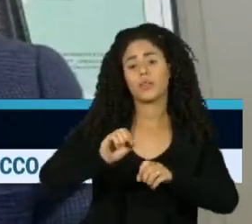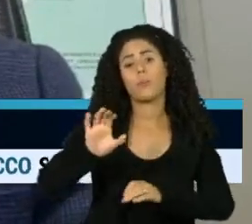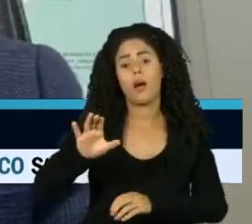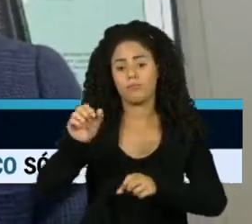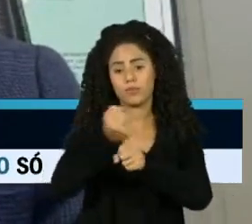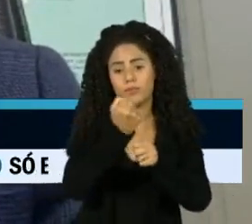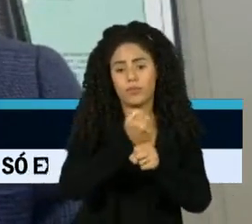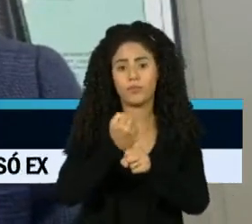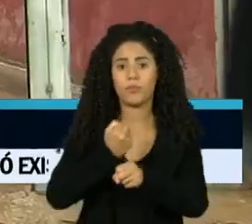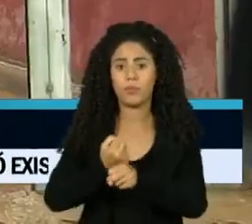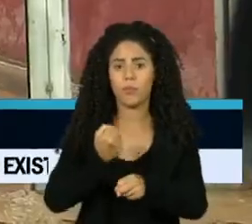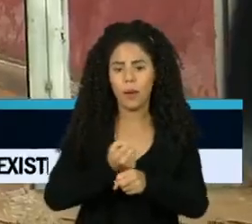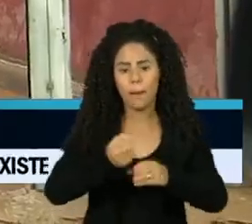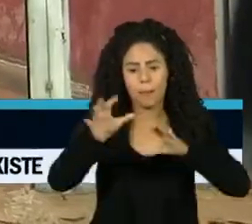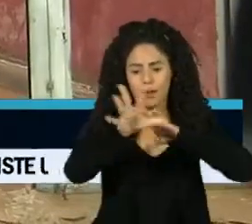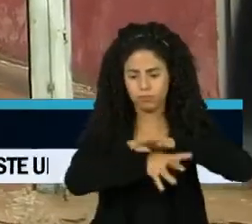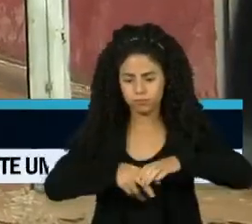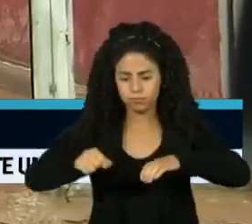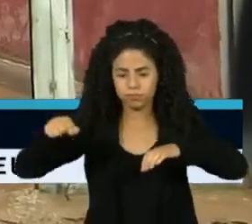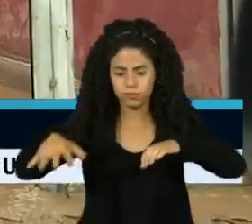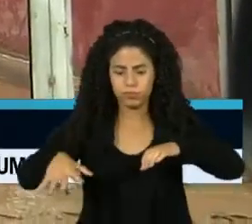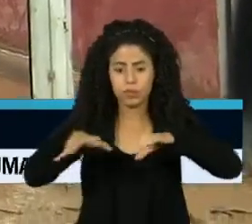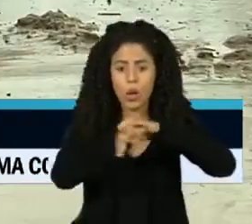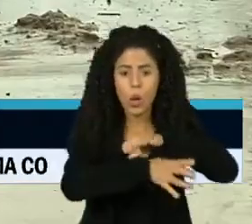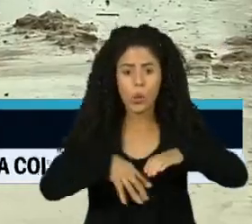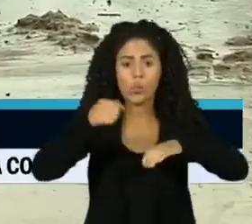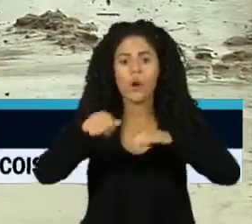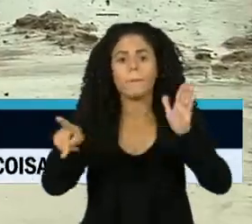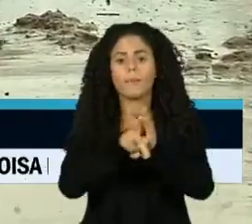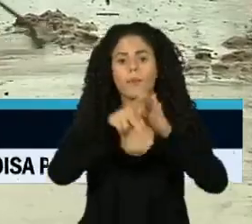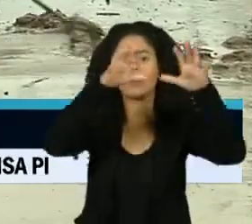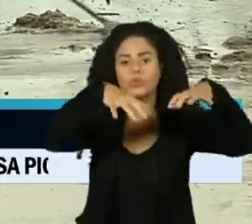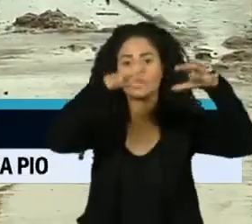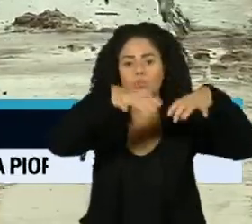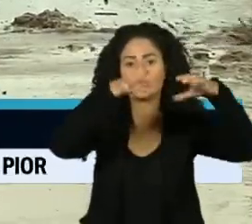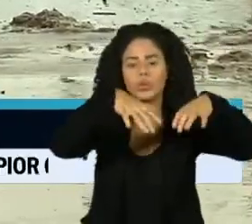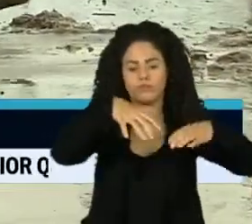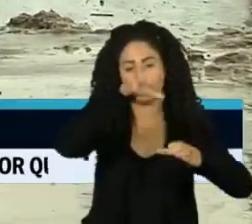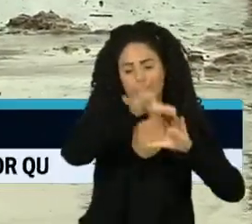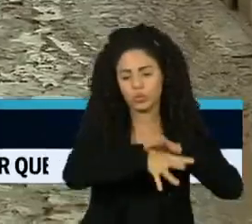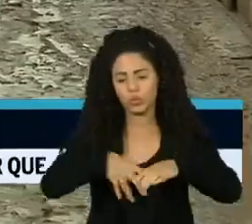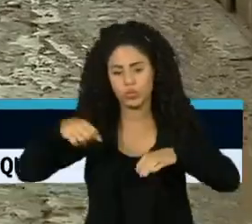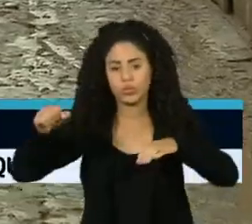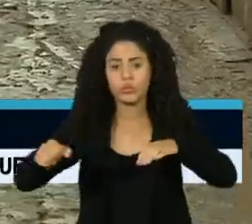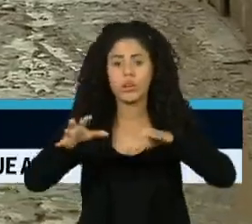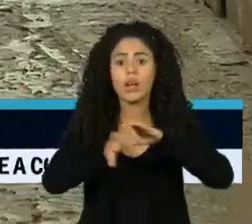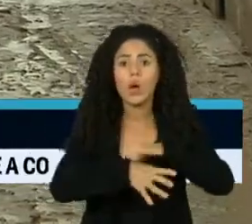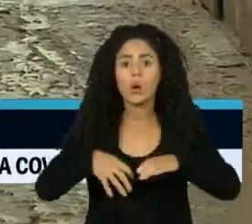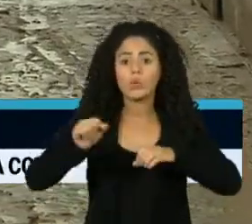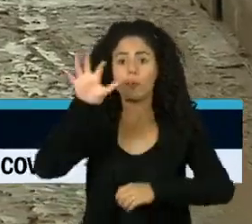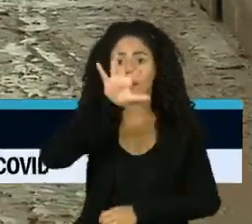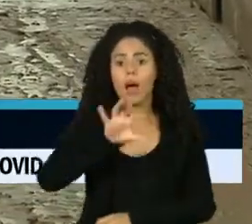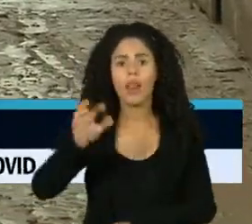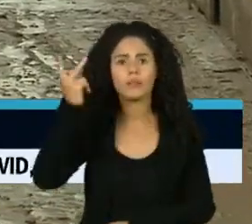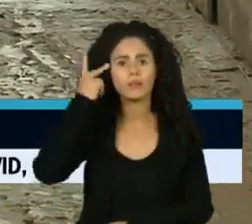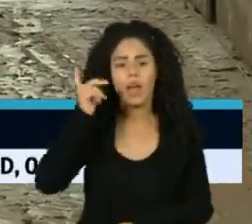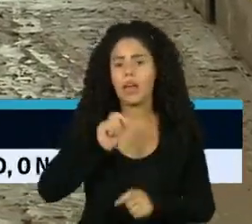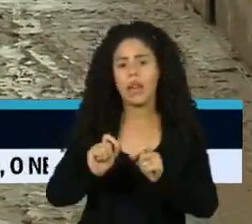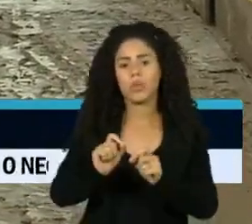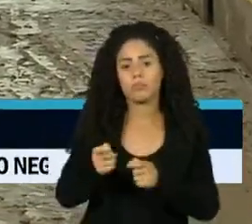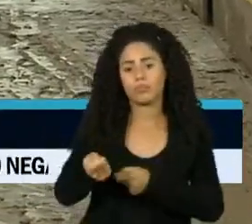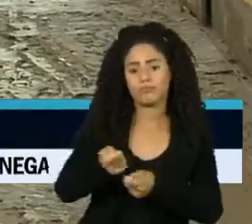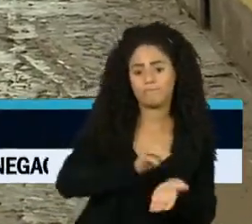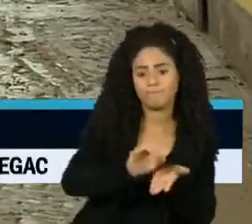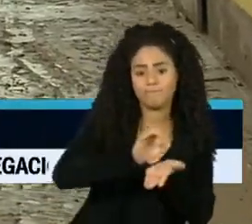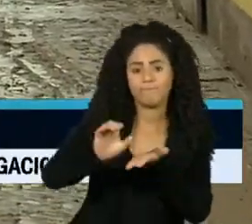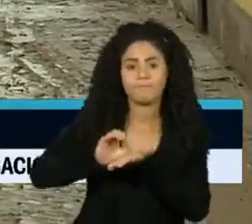obras anti-enchentes. Nesse plano, que é o plano concebido pelo conjunto dos municípios, não teve nenhum real do